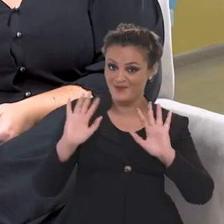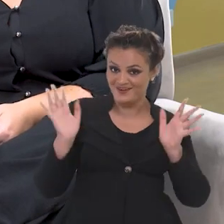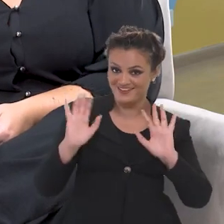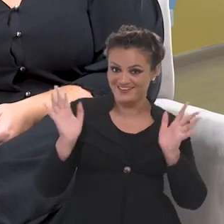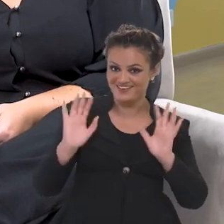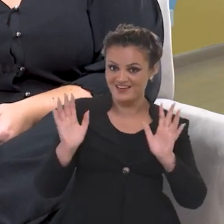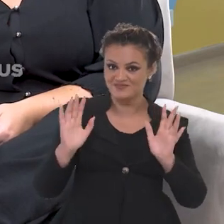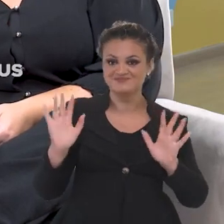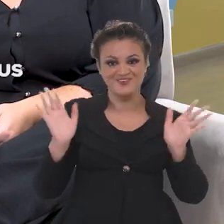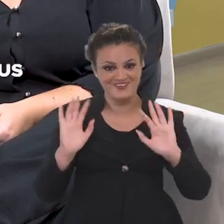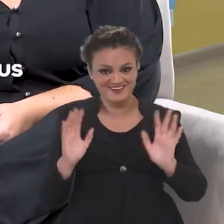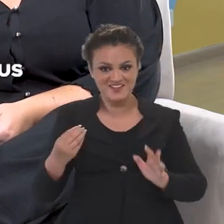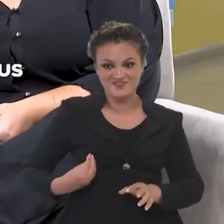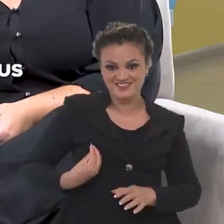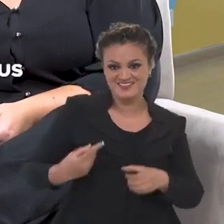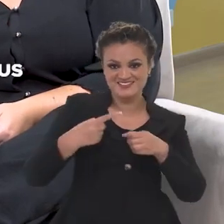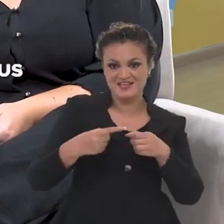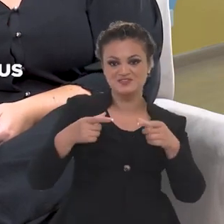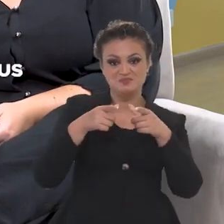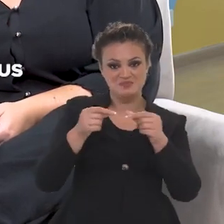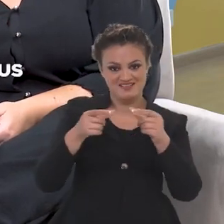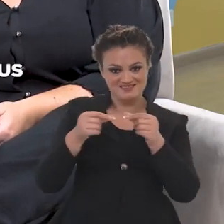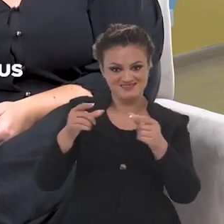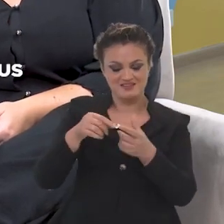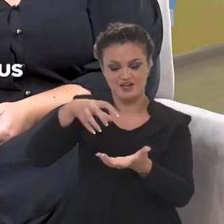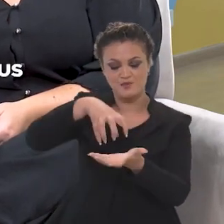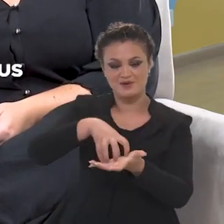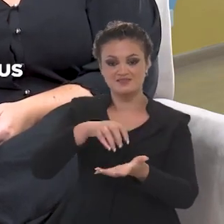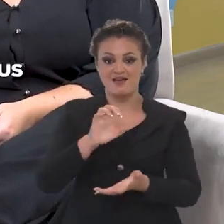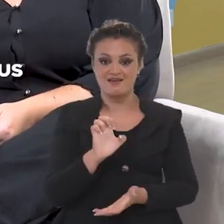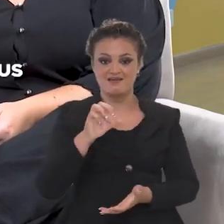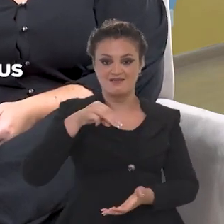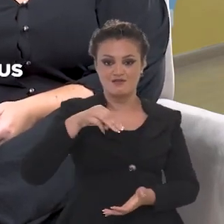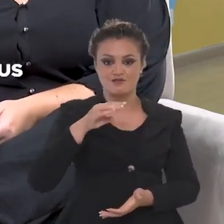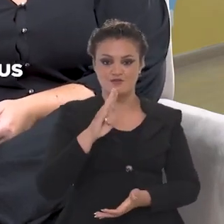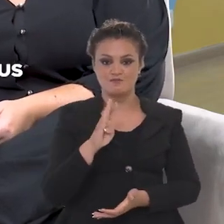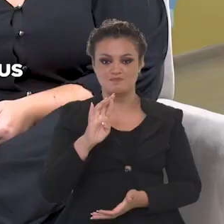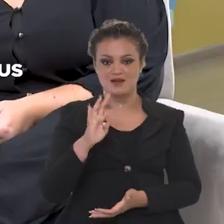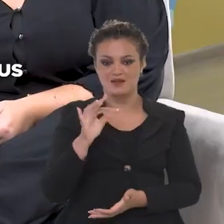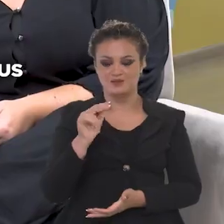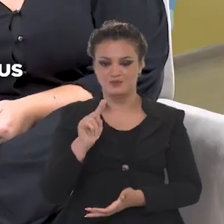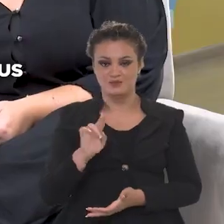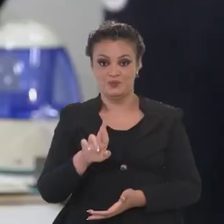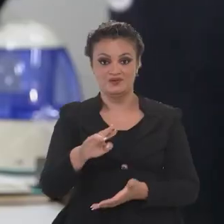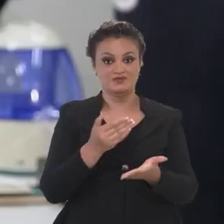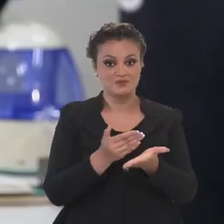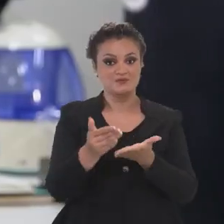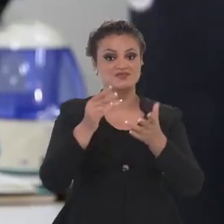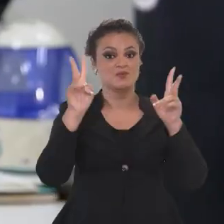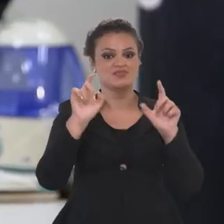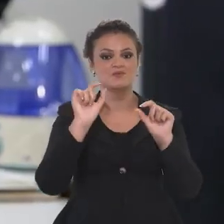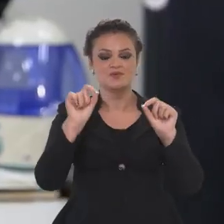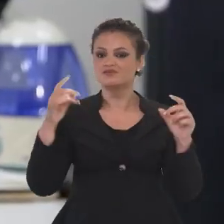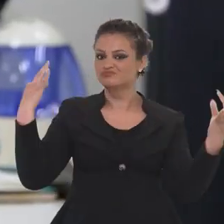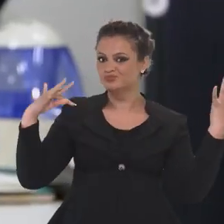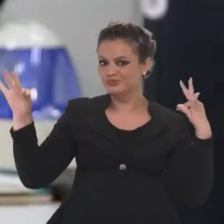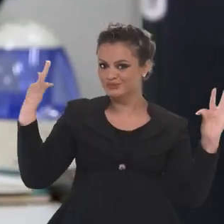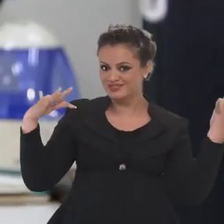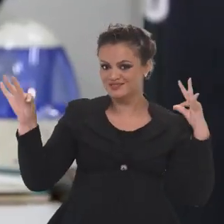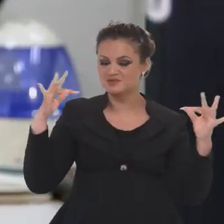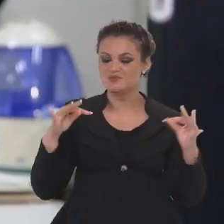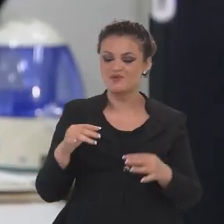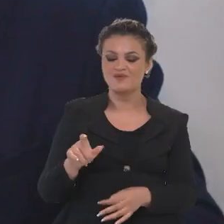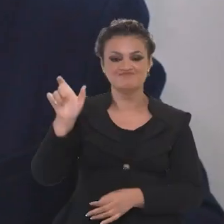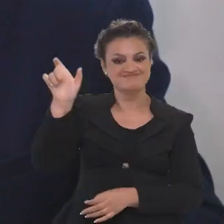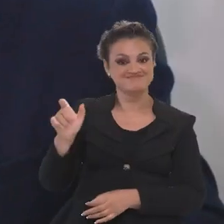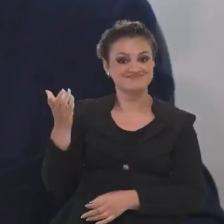Olá, estamos aqui na sede da Embratur em Brasília e o Brasil em pauta está no ar. E o tema é turismo e para conversar com a gente sobre esse